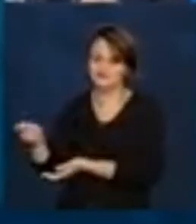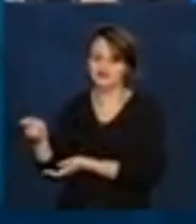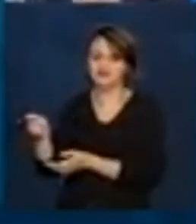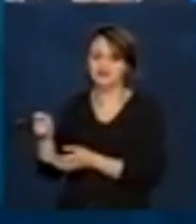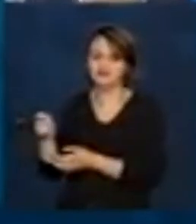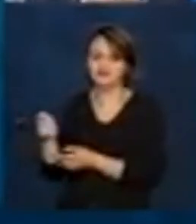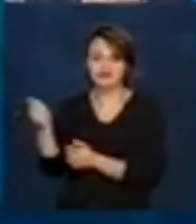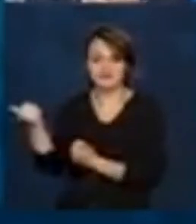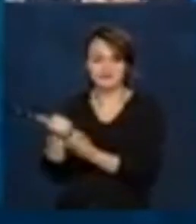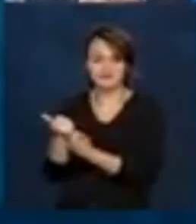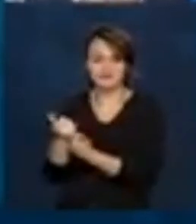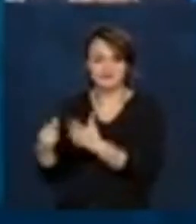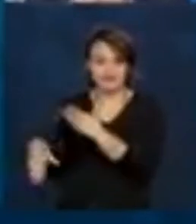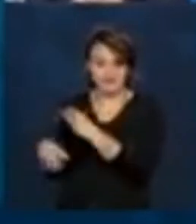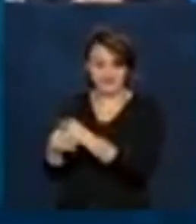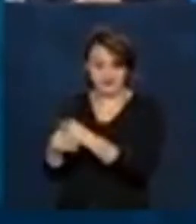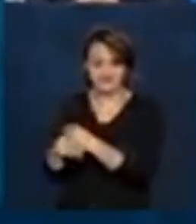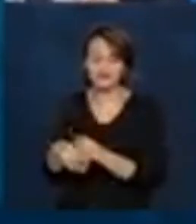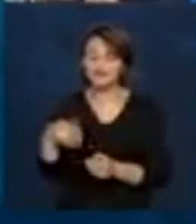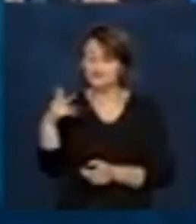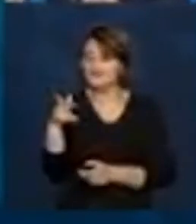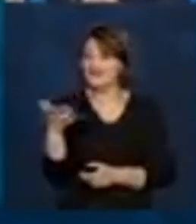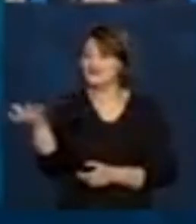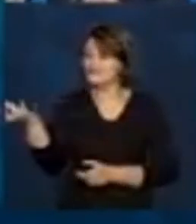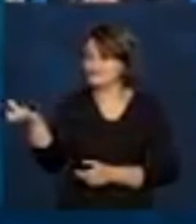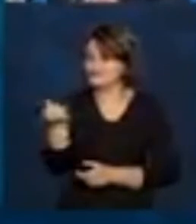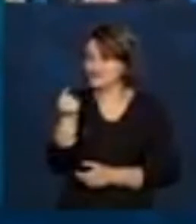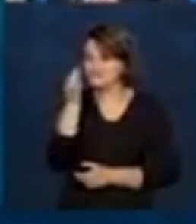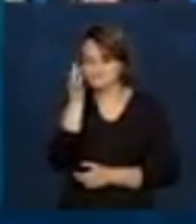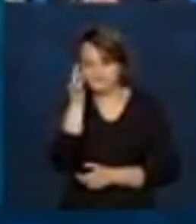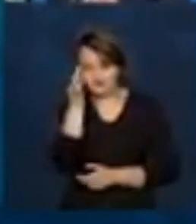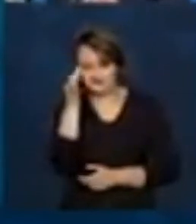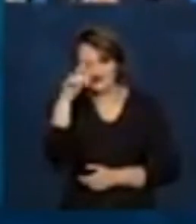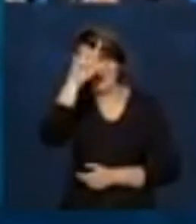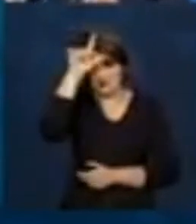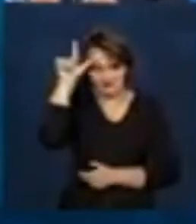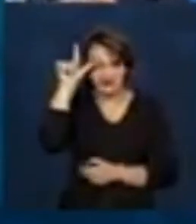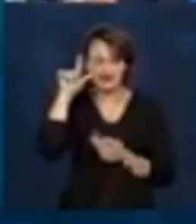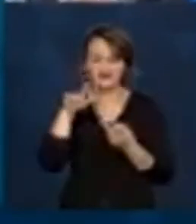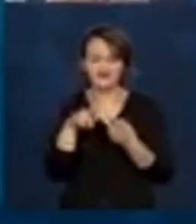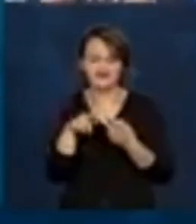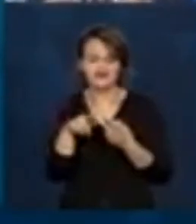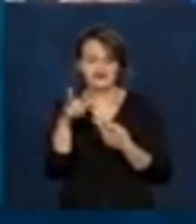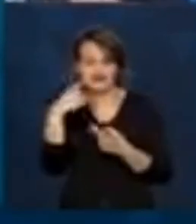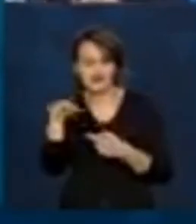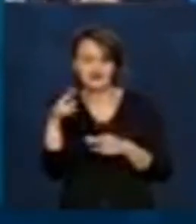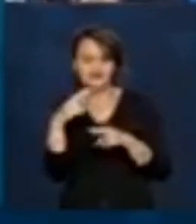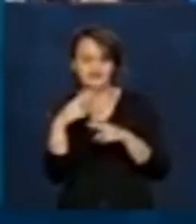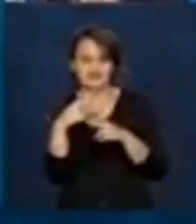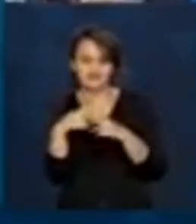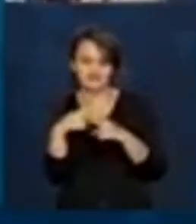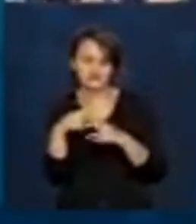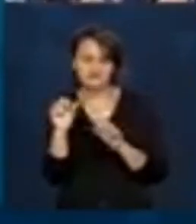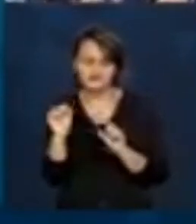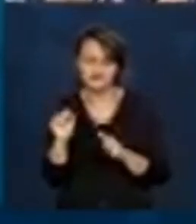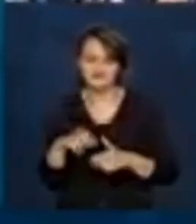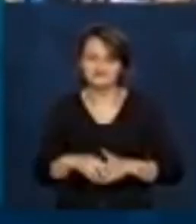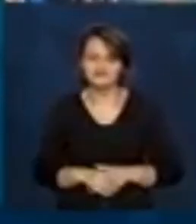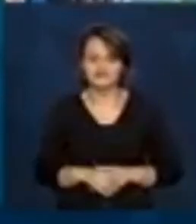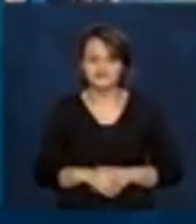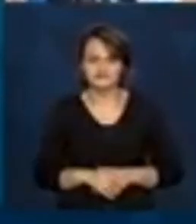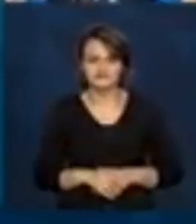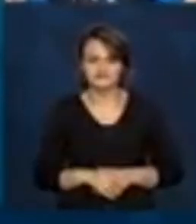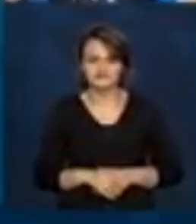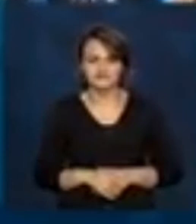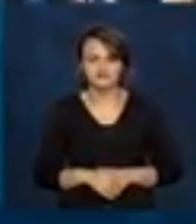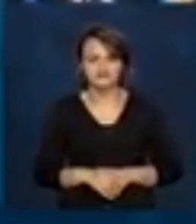extensão. De novo, o saque em dinheiro na lotérica, na agência ou nos ATMs. Pode passar, por favor?